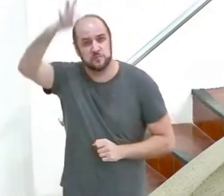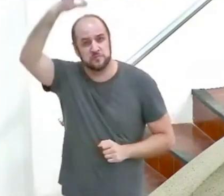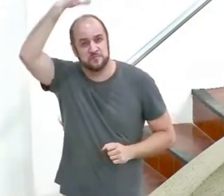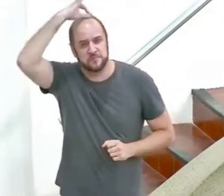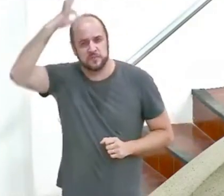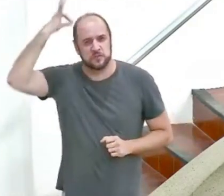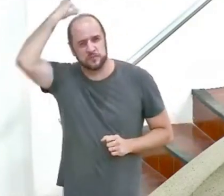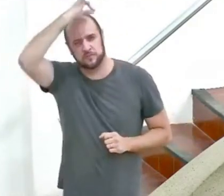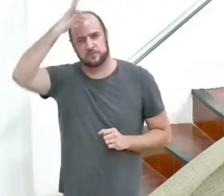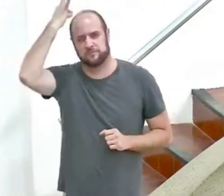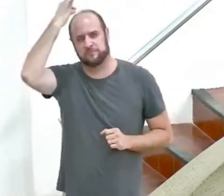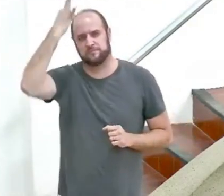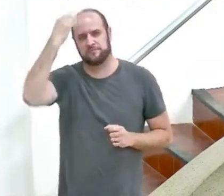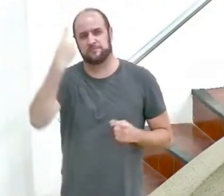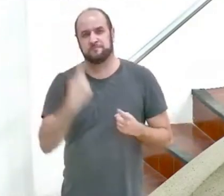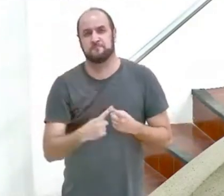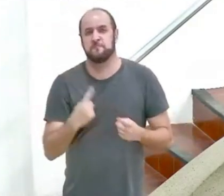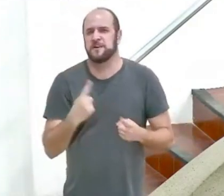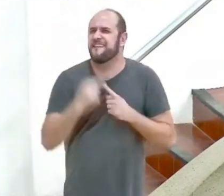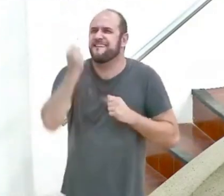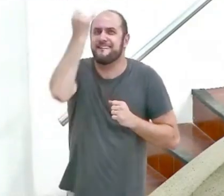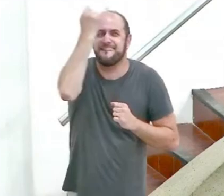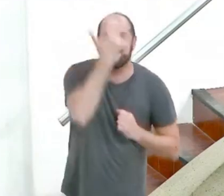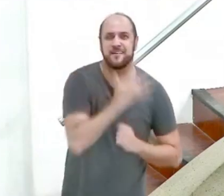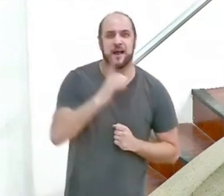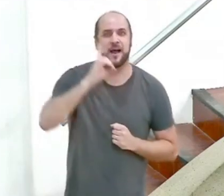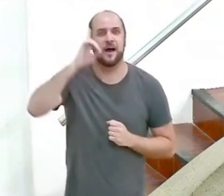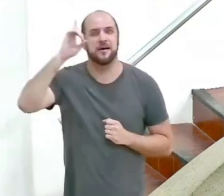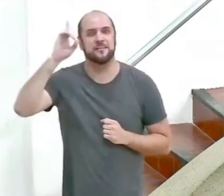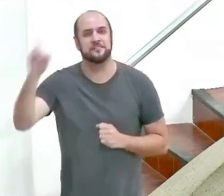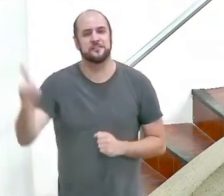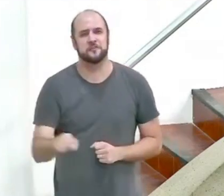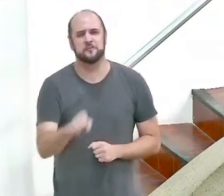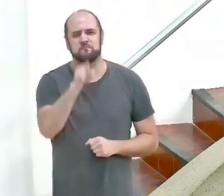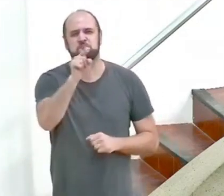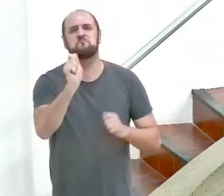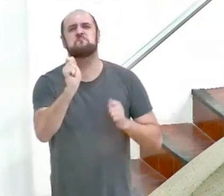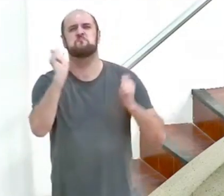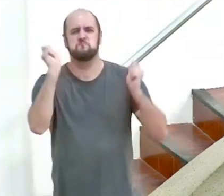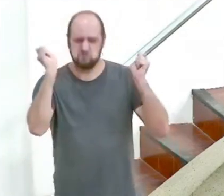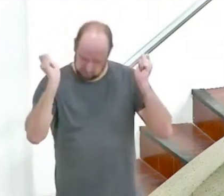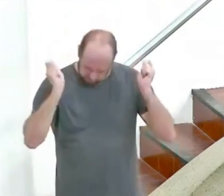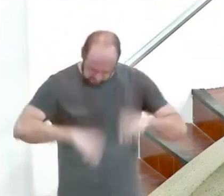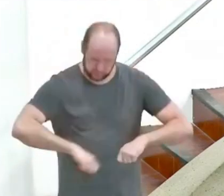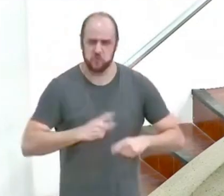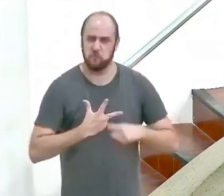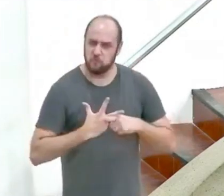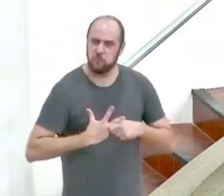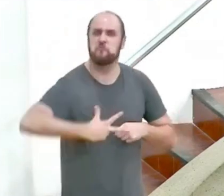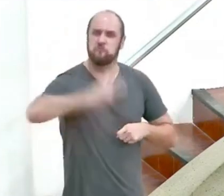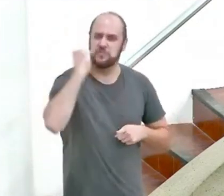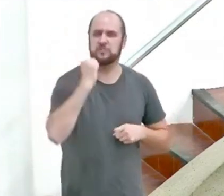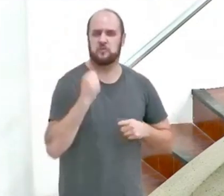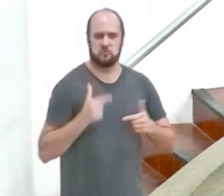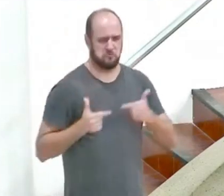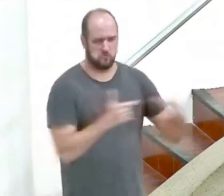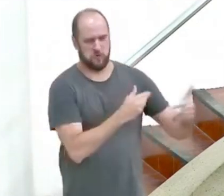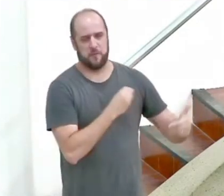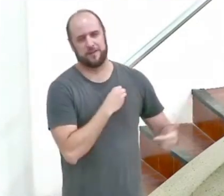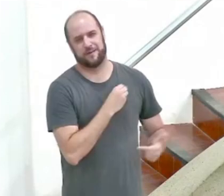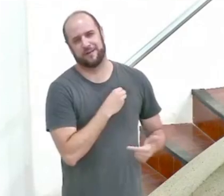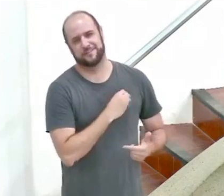porque por ele pela graça de Deus você pode vencer o pecado o